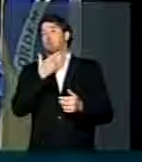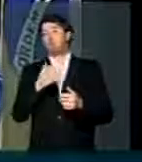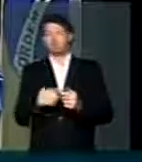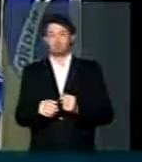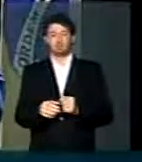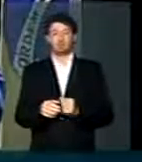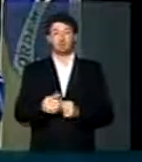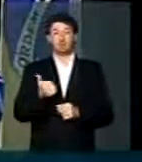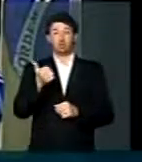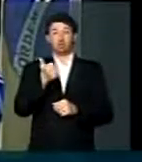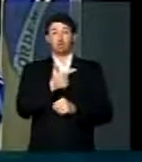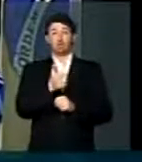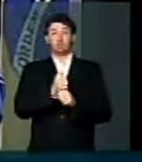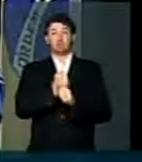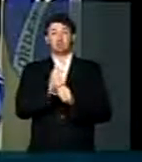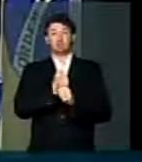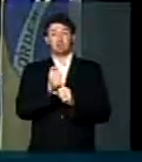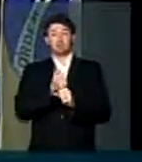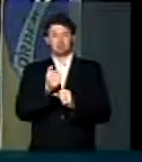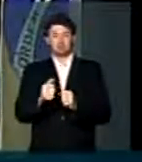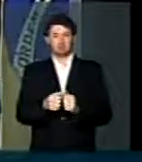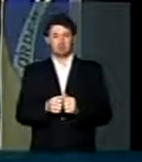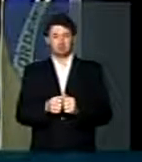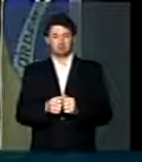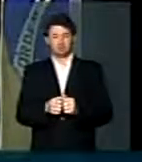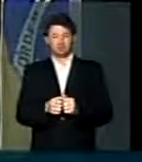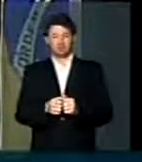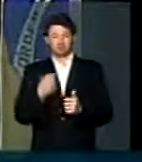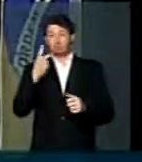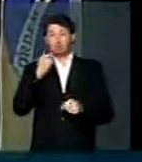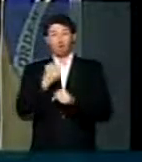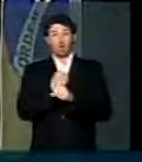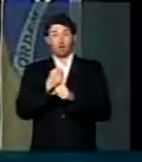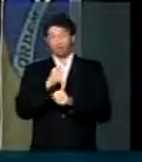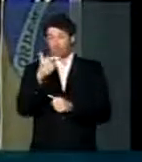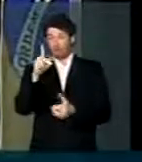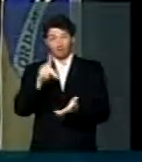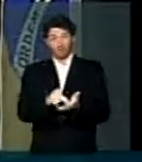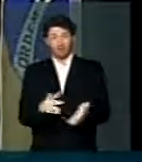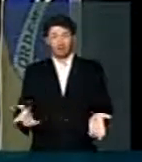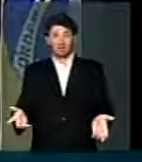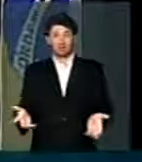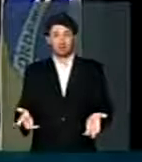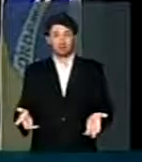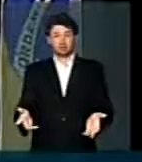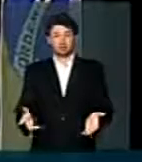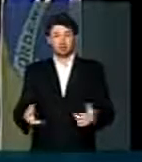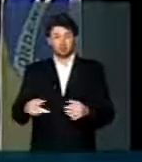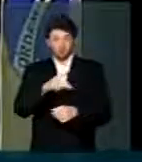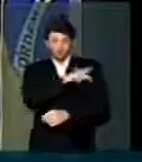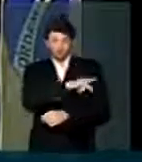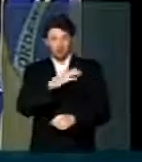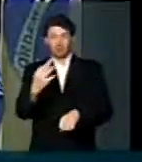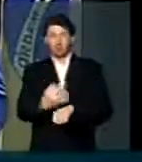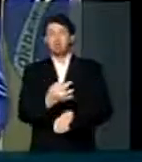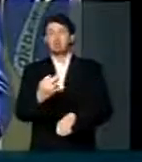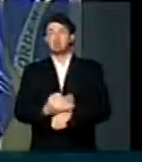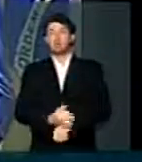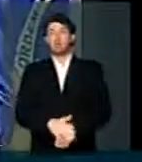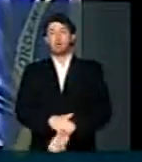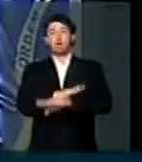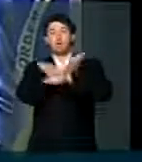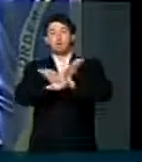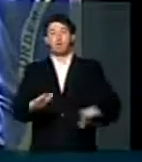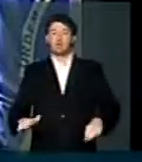mais de 12 anos de obras que não são realidades. O Piauí não suporta mais